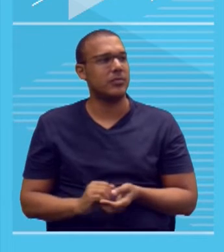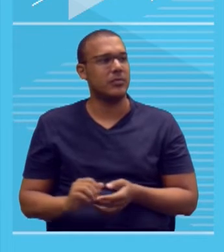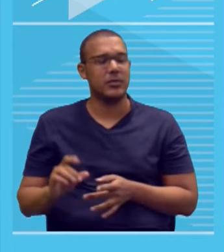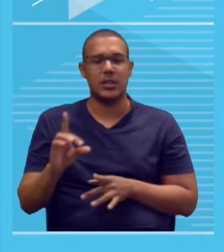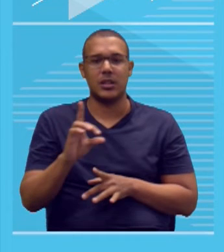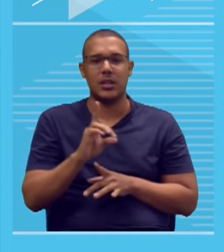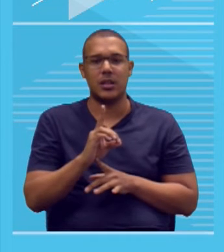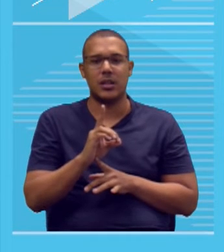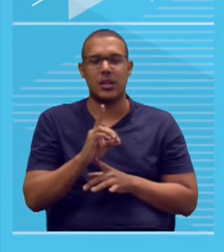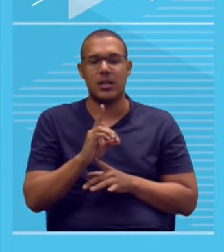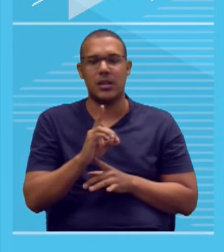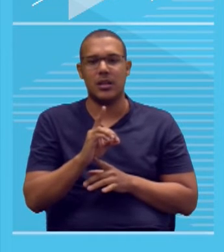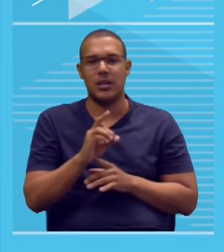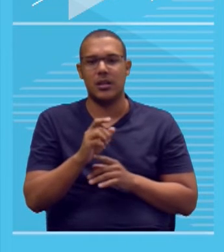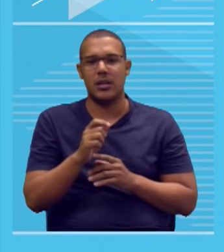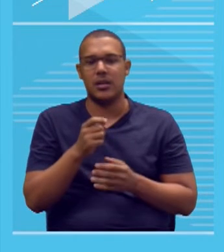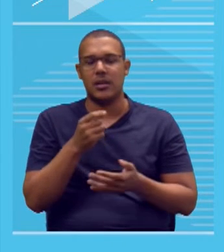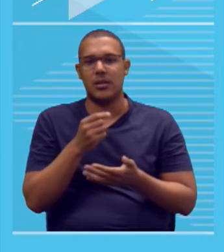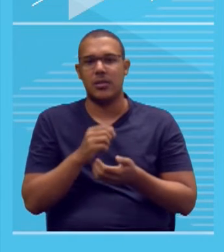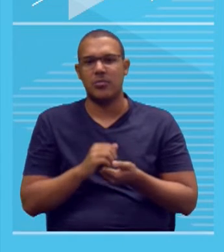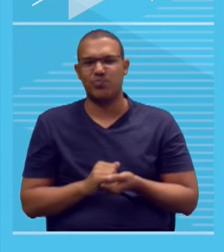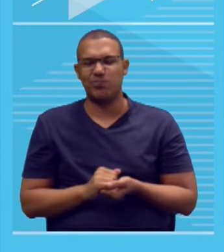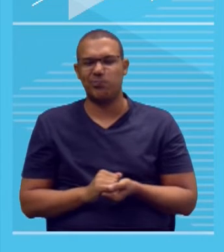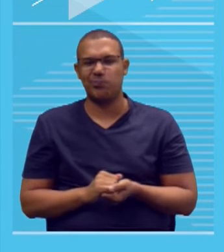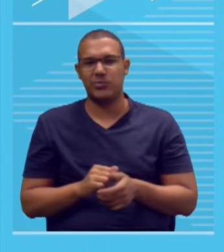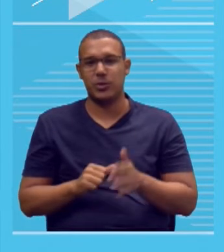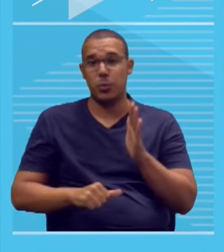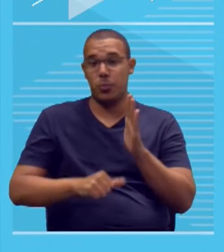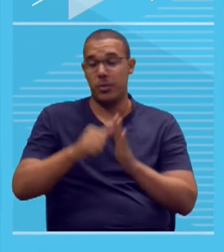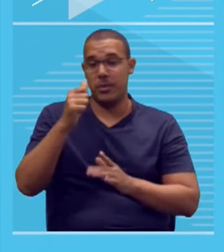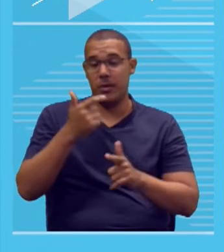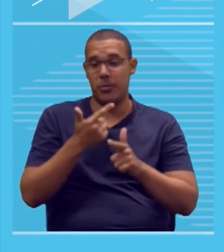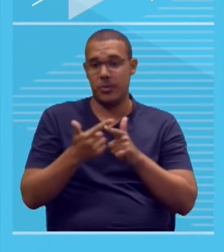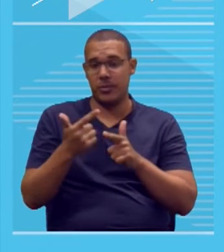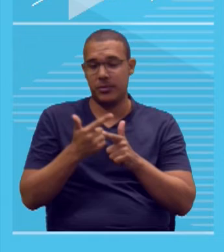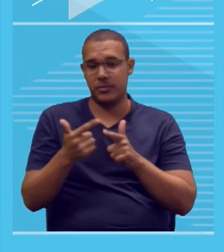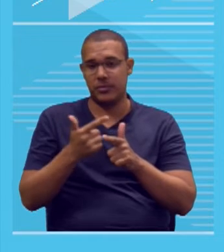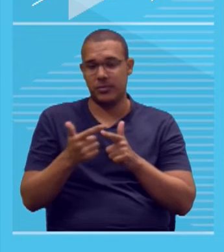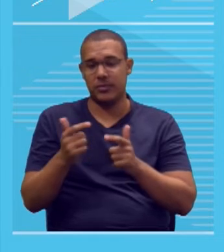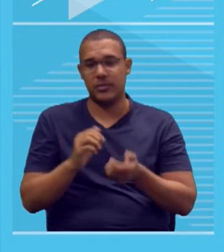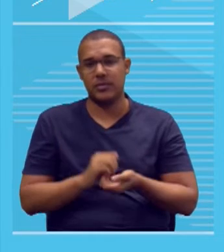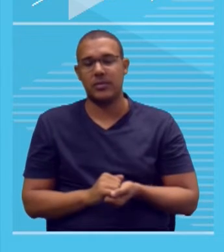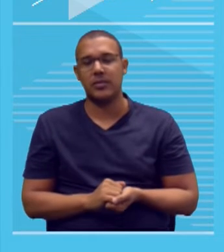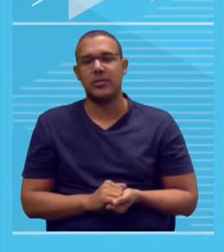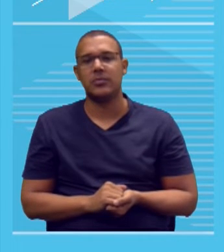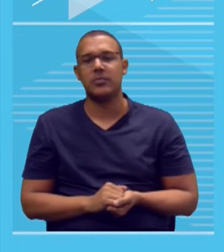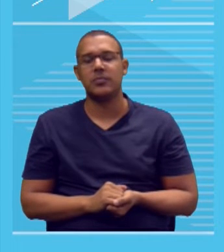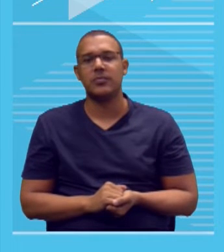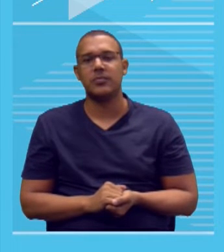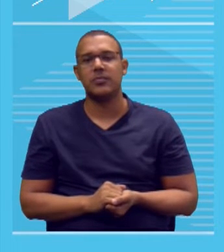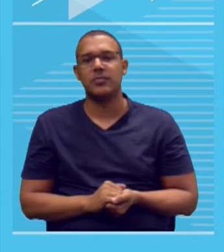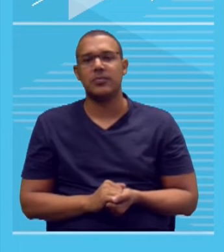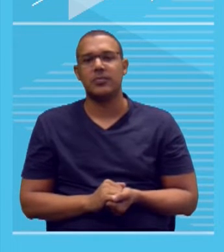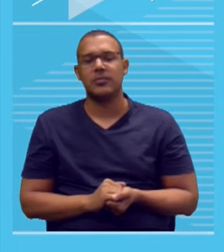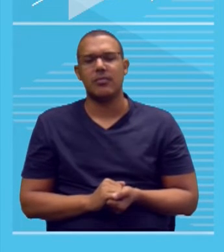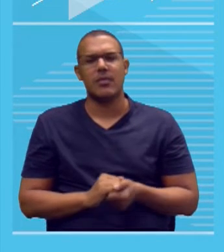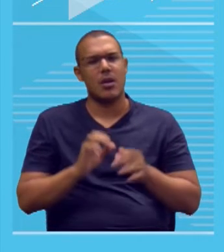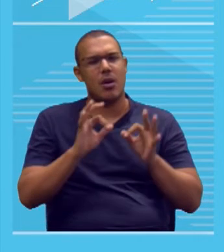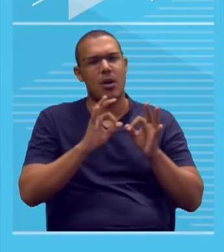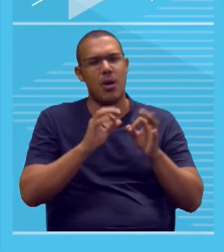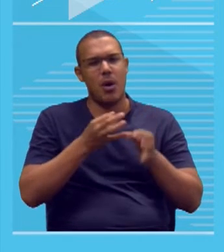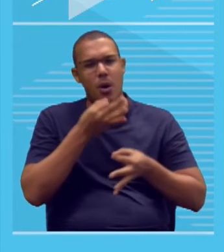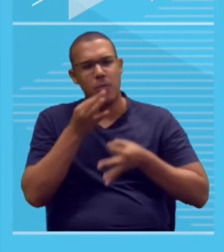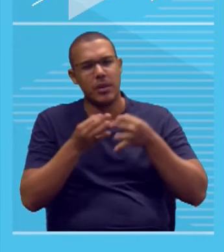mesmo o primeiro elemento causador, ou seja, o primeiro problema, primeiro fator de causa do problema, eu argumentei direito,